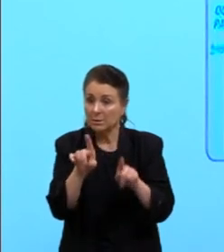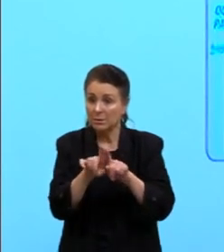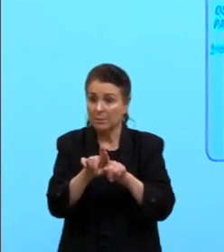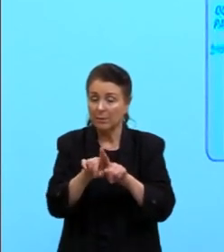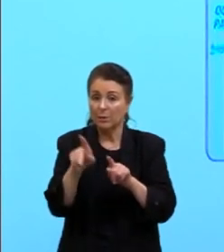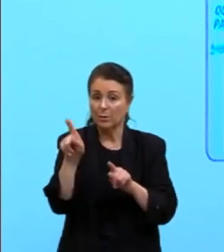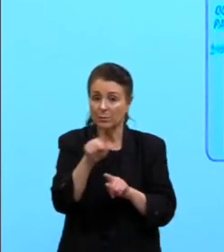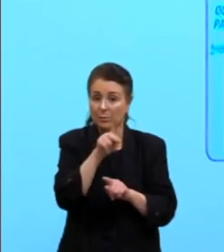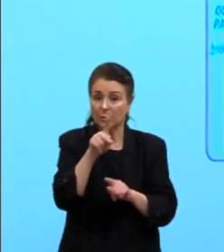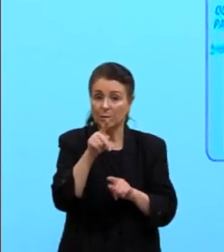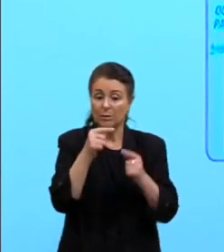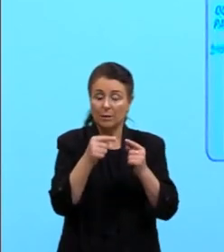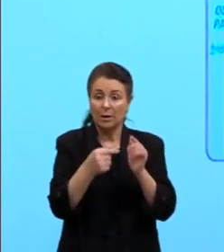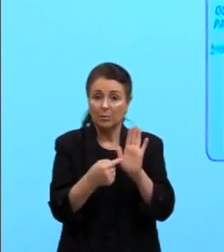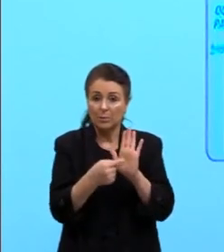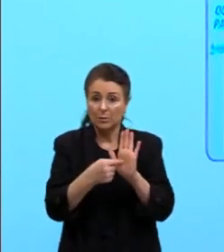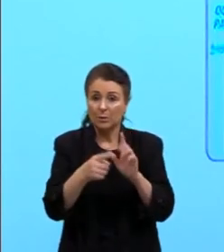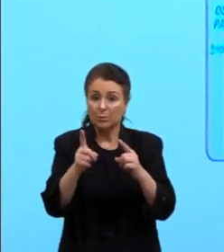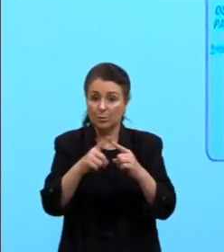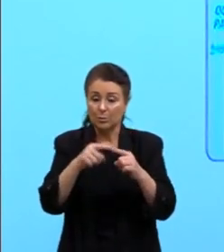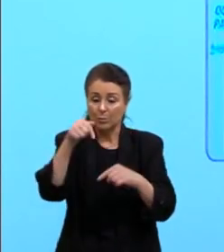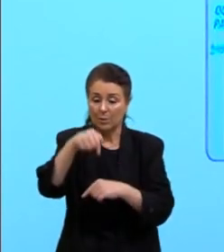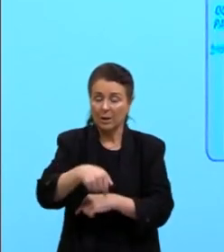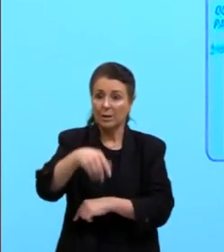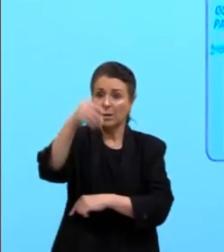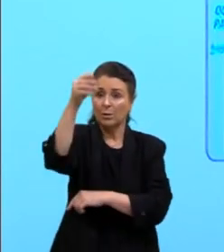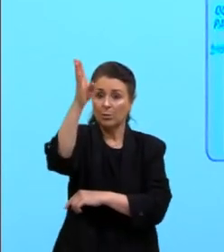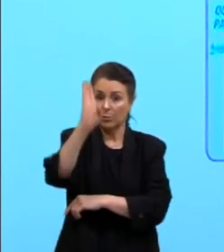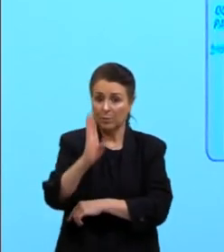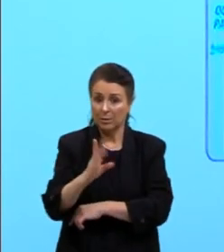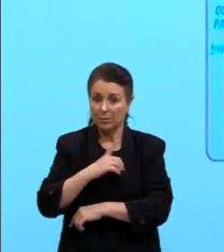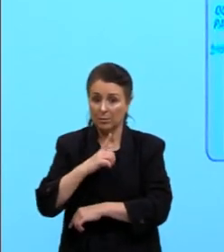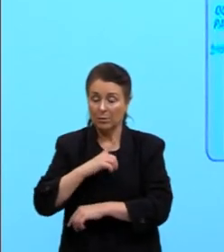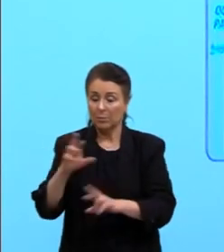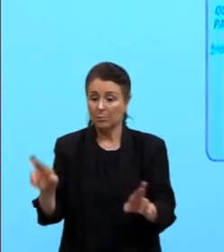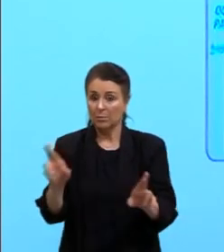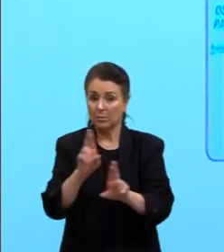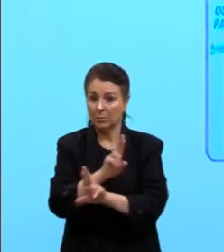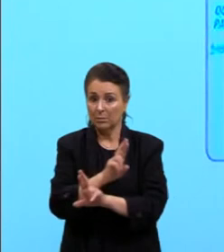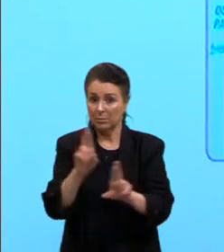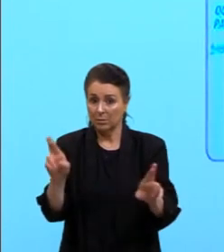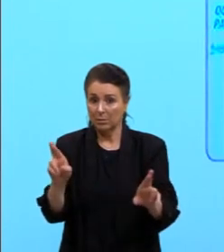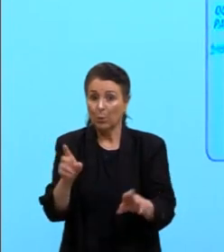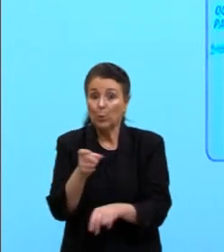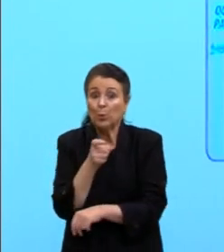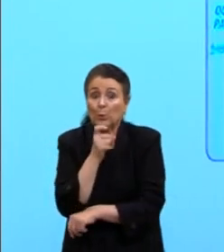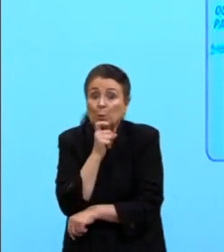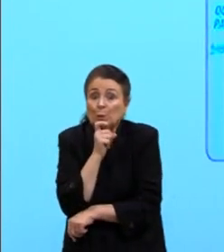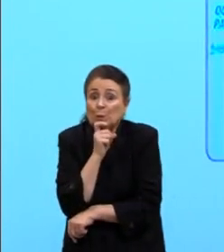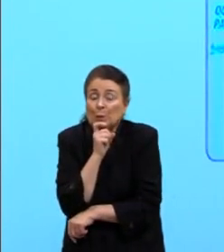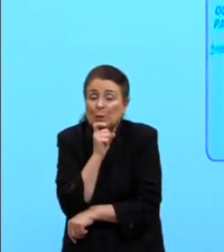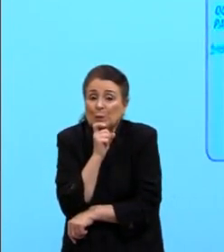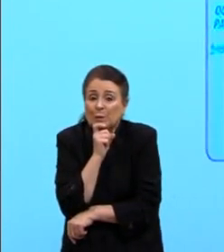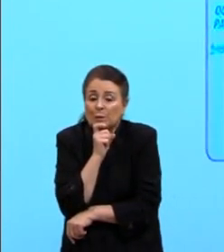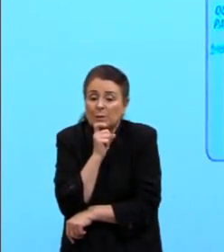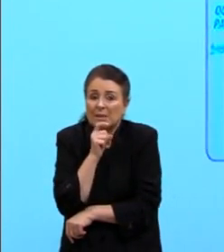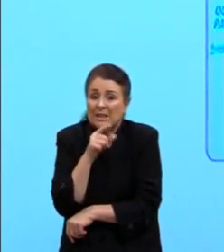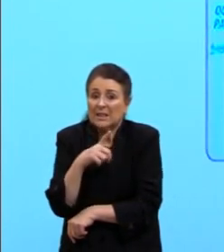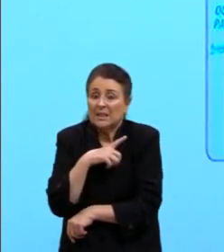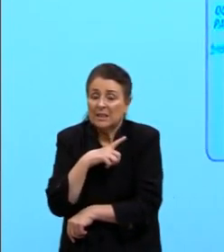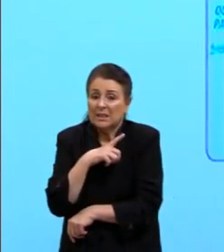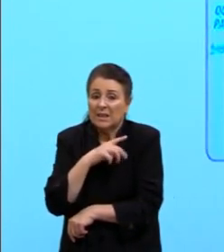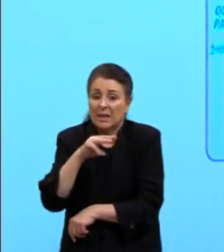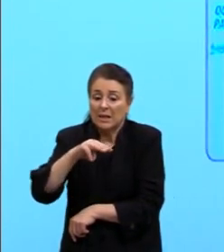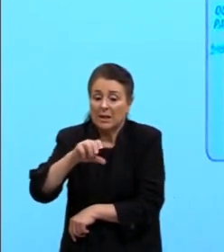tipos de massa de ar, e aí o Brasil, né, nós temos essa relação muito forte com o inverno, né, e aí no inverno nós temos